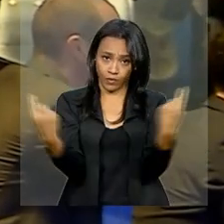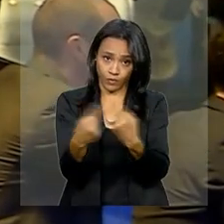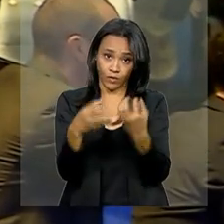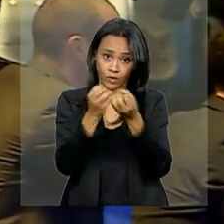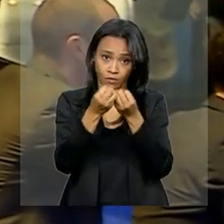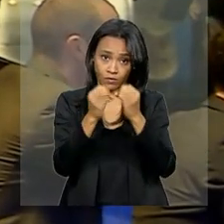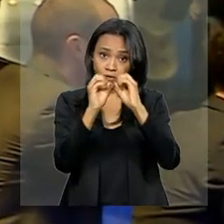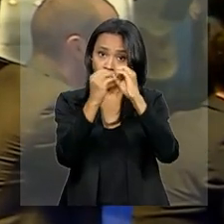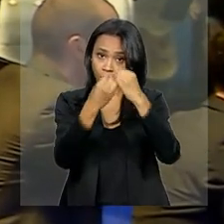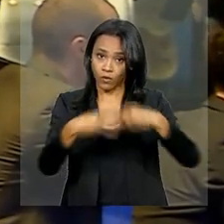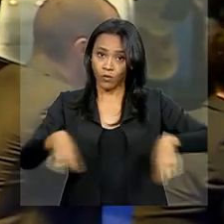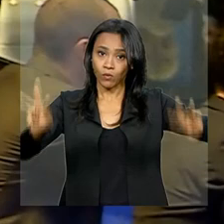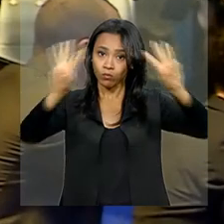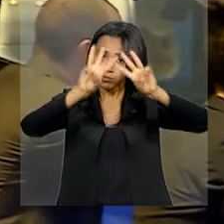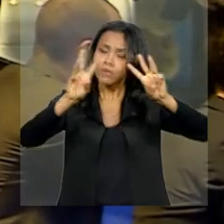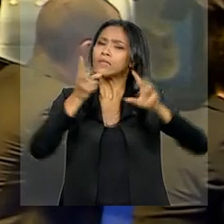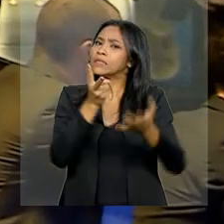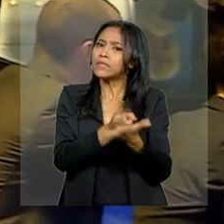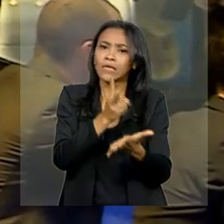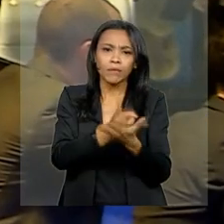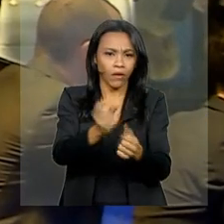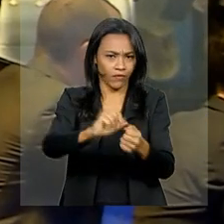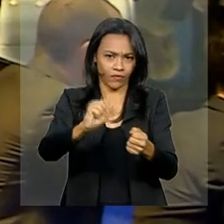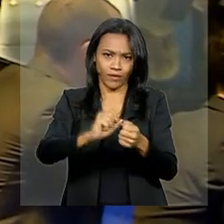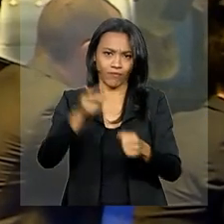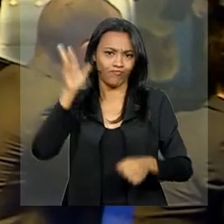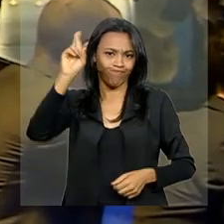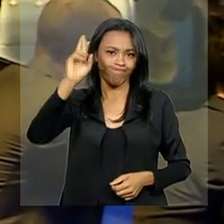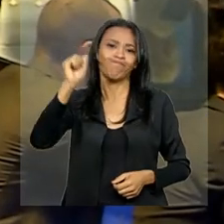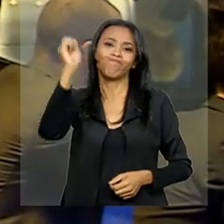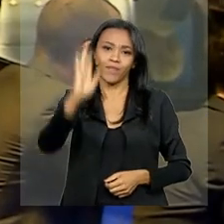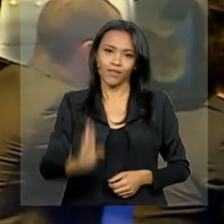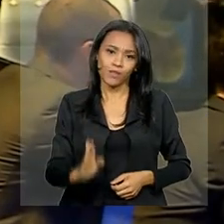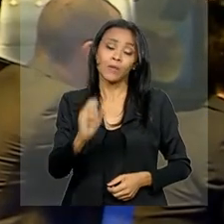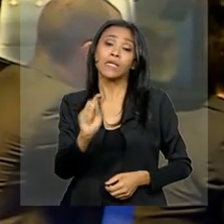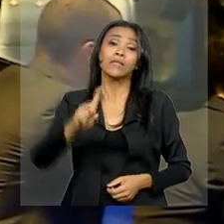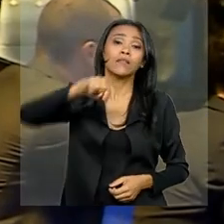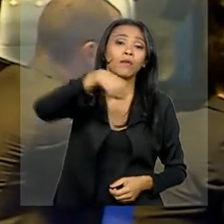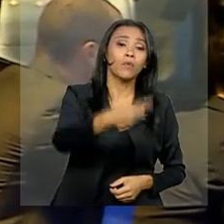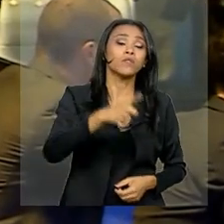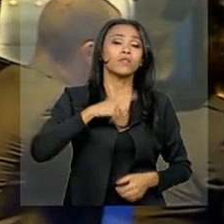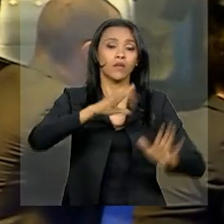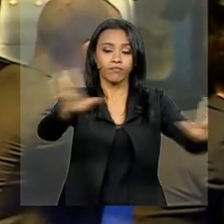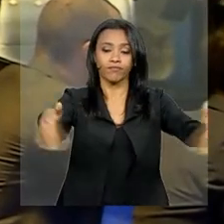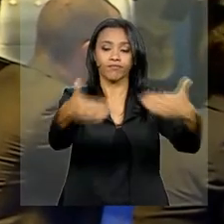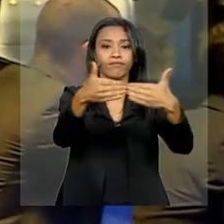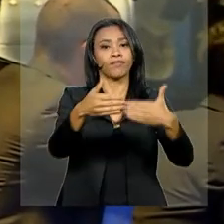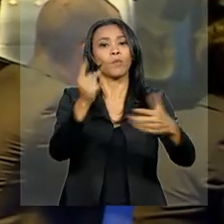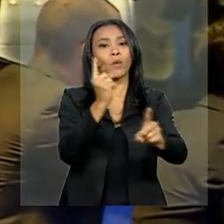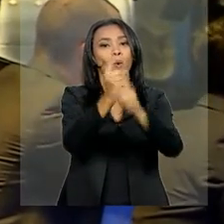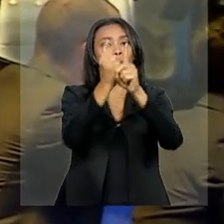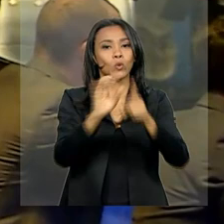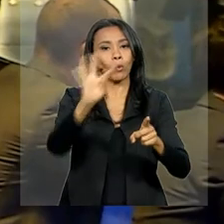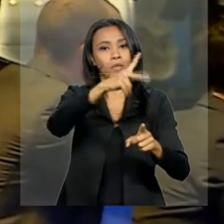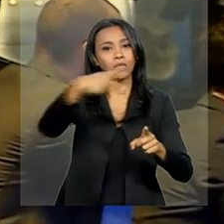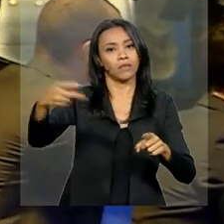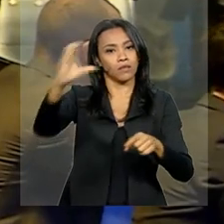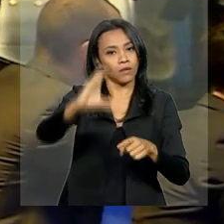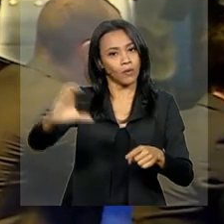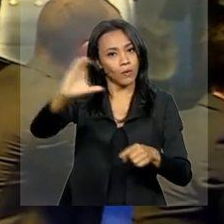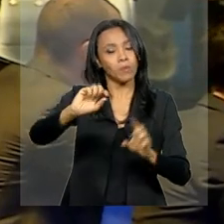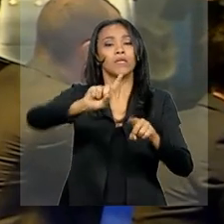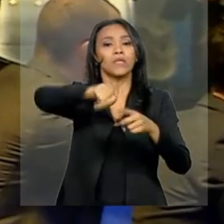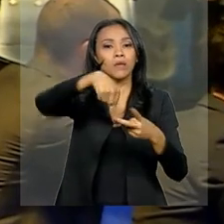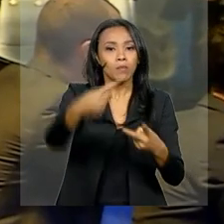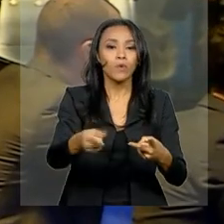que todos os anos é feito pelo Brasil. Depois, tem um encontro bilateral com o presidente da Colômbia, Ivan Duque, e também uma